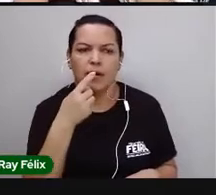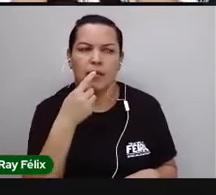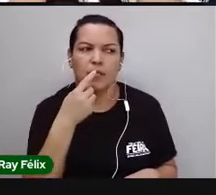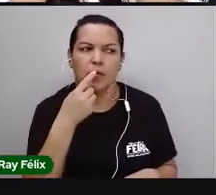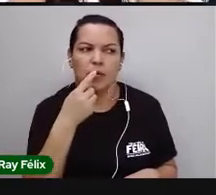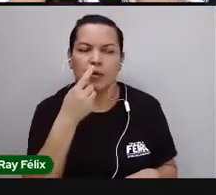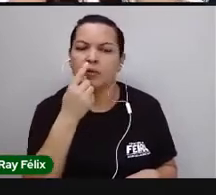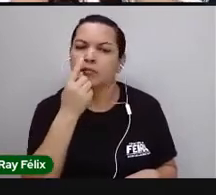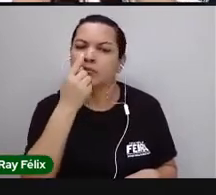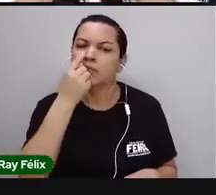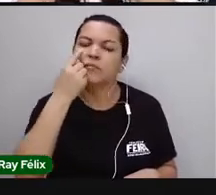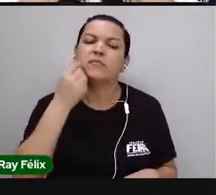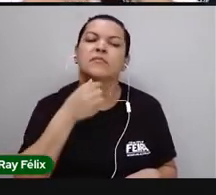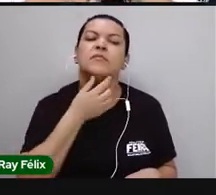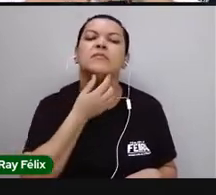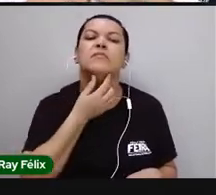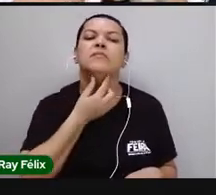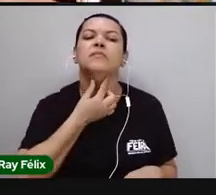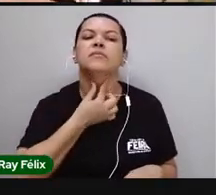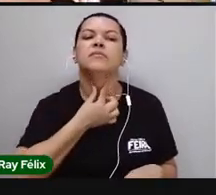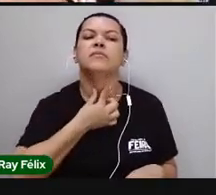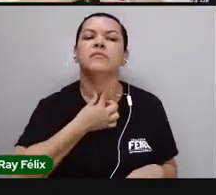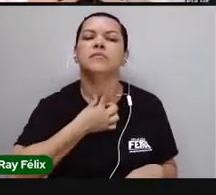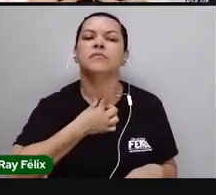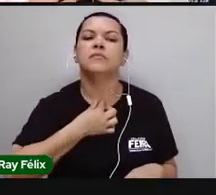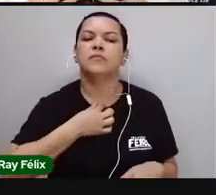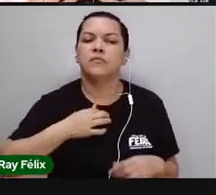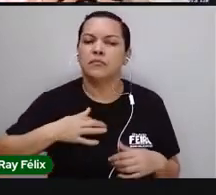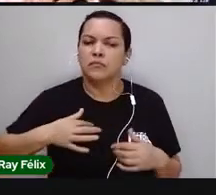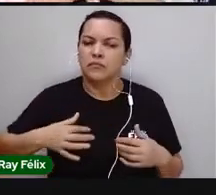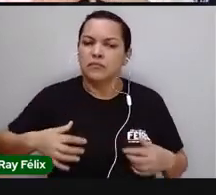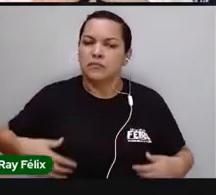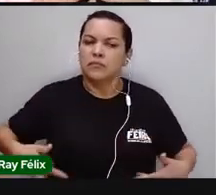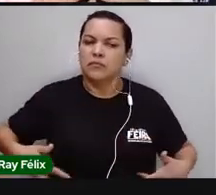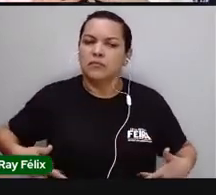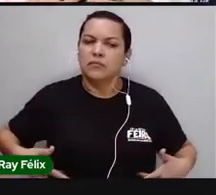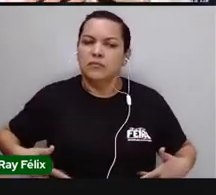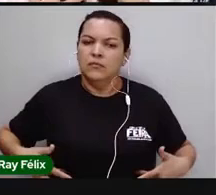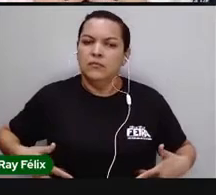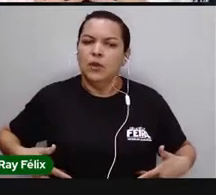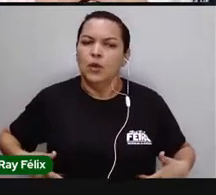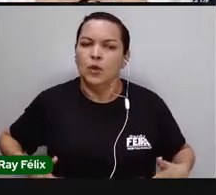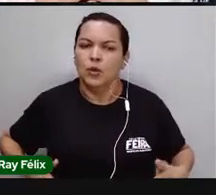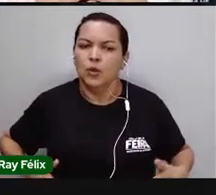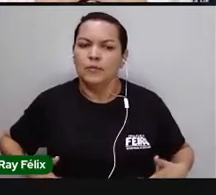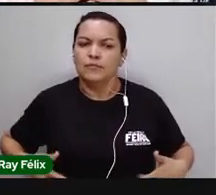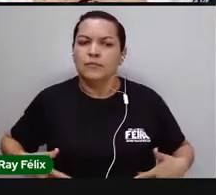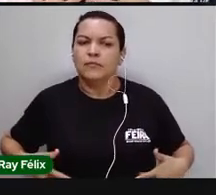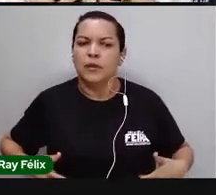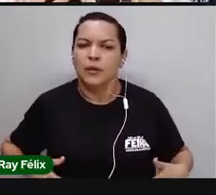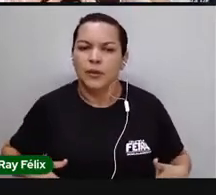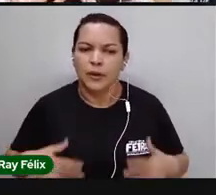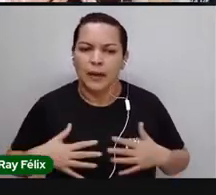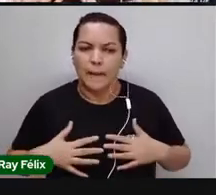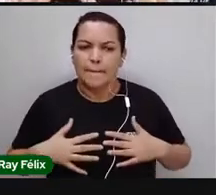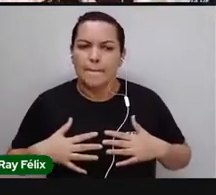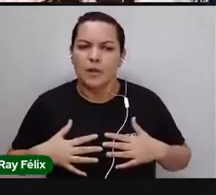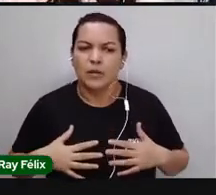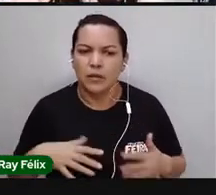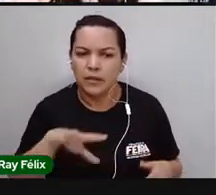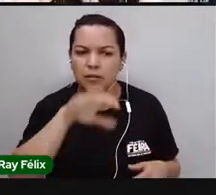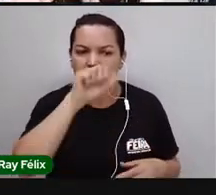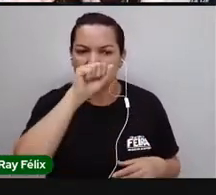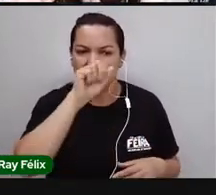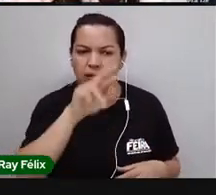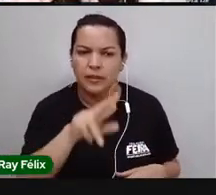descendo o meu pescoço, até chegar ao nosso tórax, né? Ao nosso peito, a gente tem,